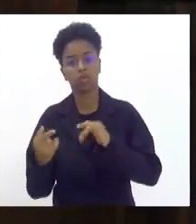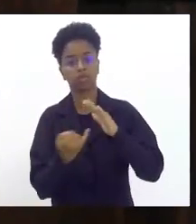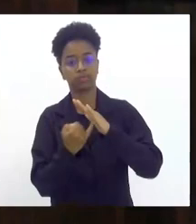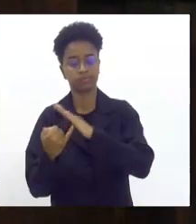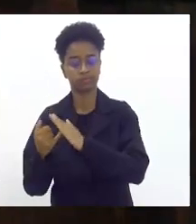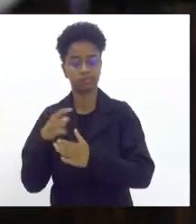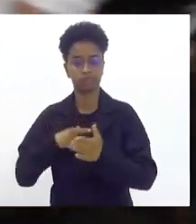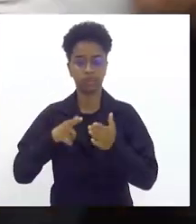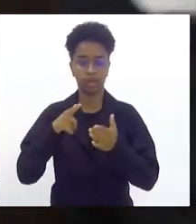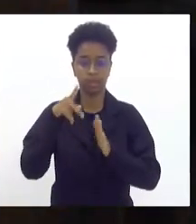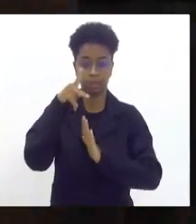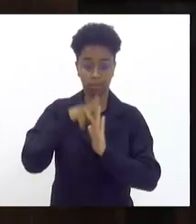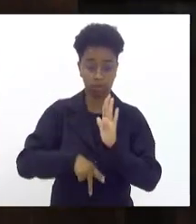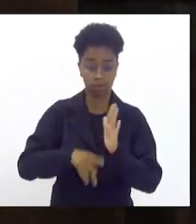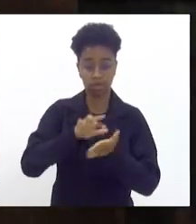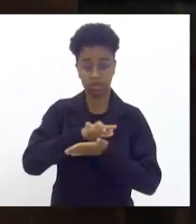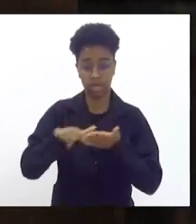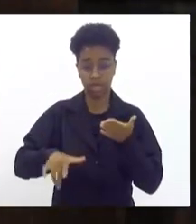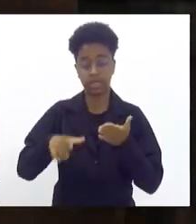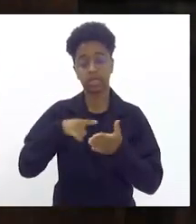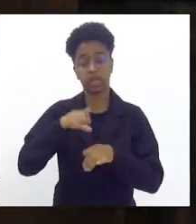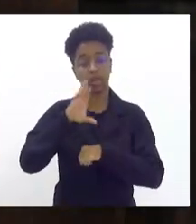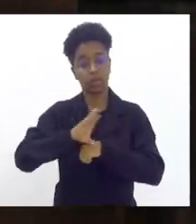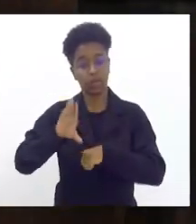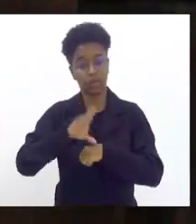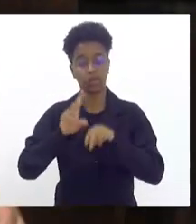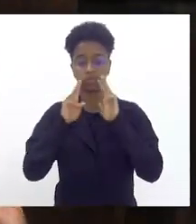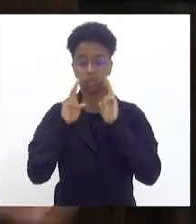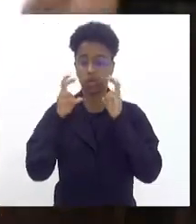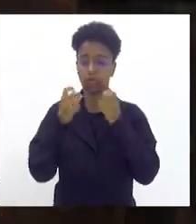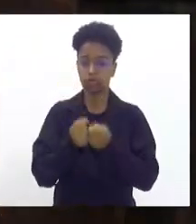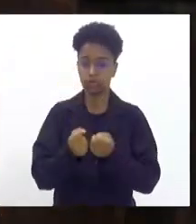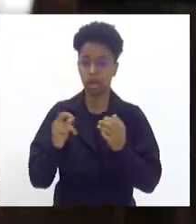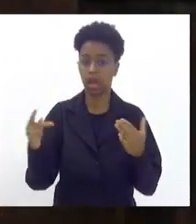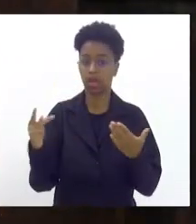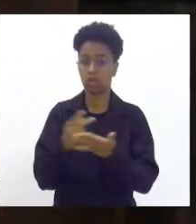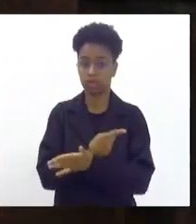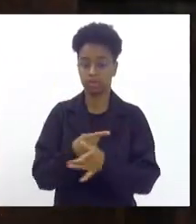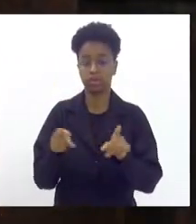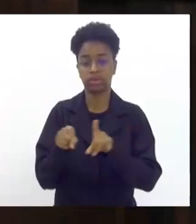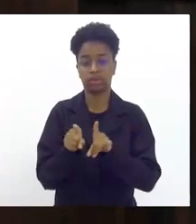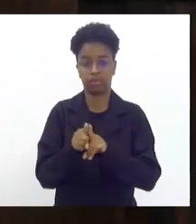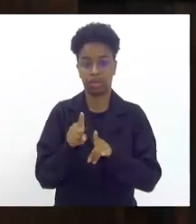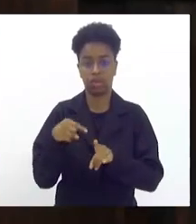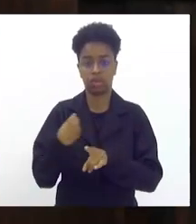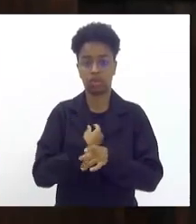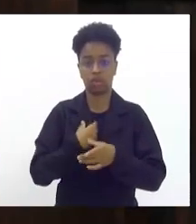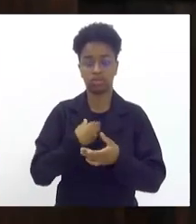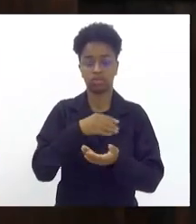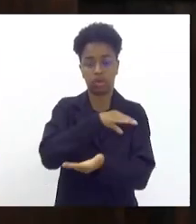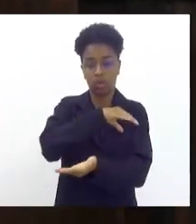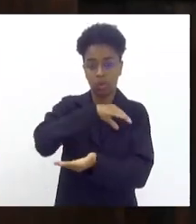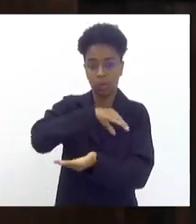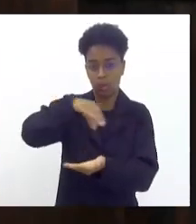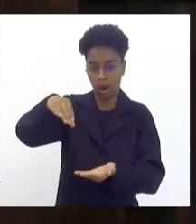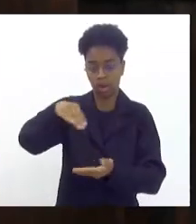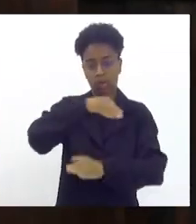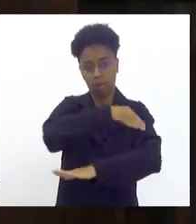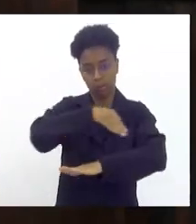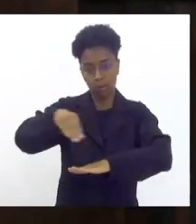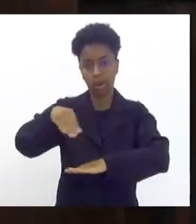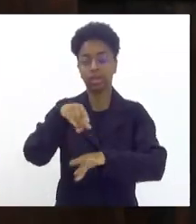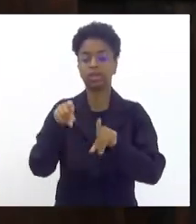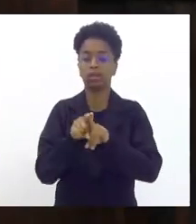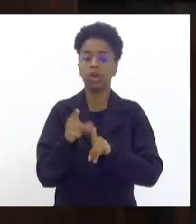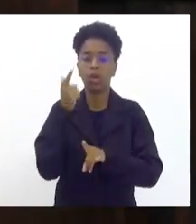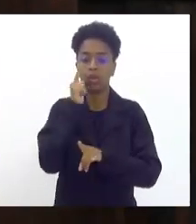projetos. Nós trazemos cursos, oficinas que estão acontecendo também na nossa quadra. Hoje, a gente está conseguindo